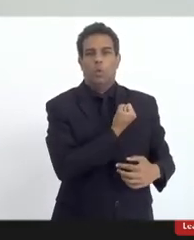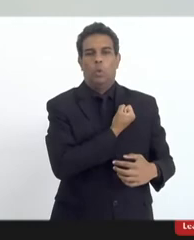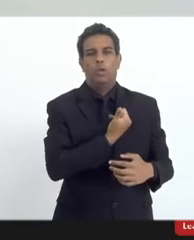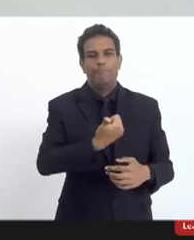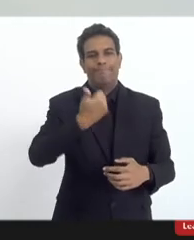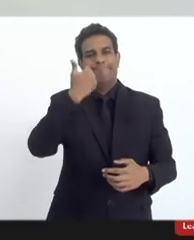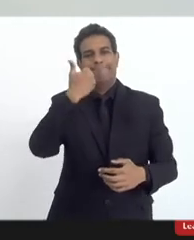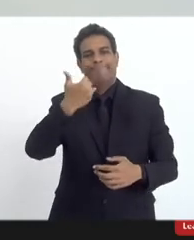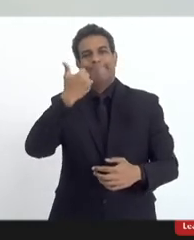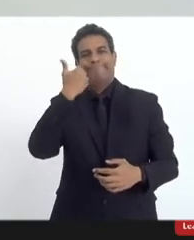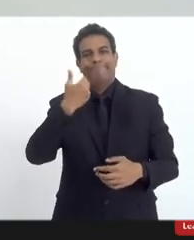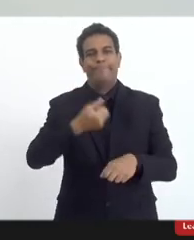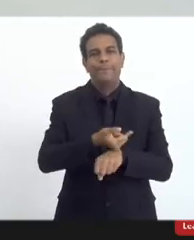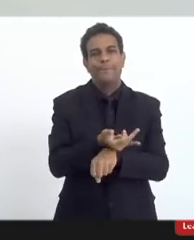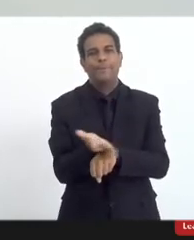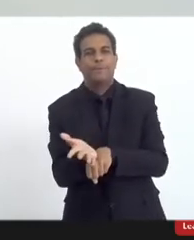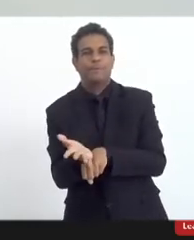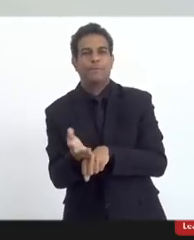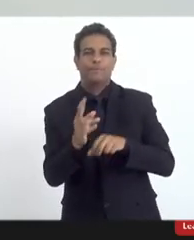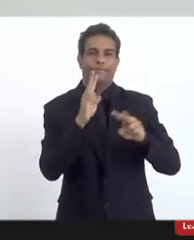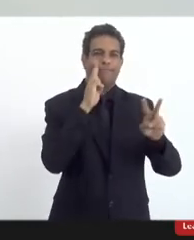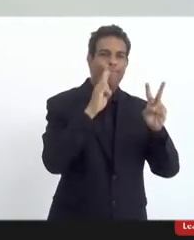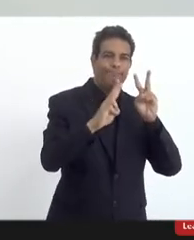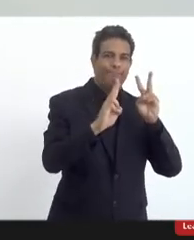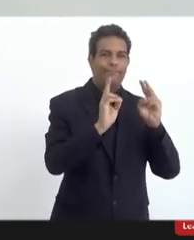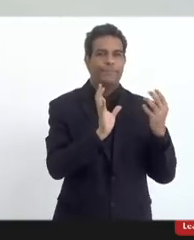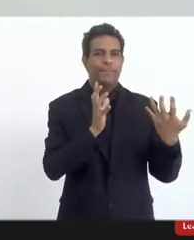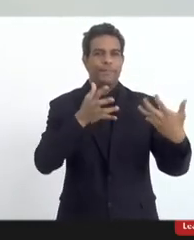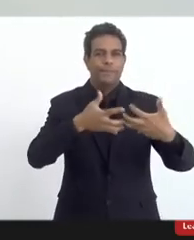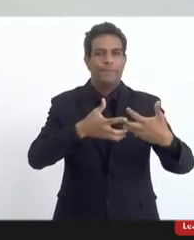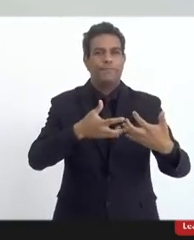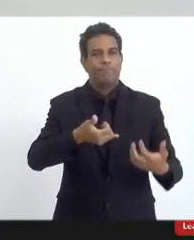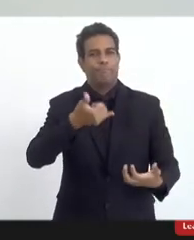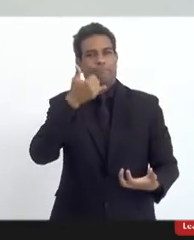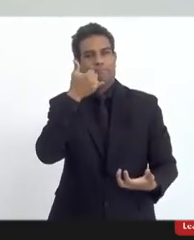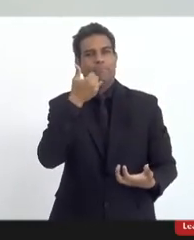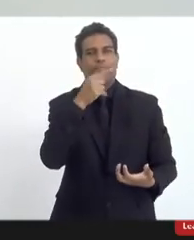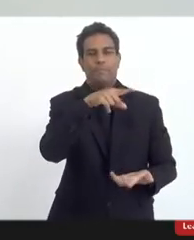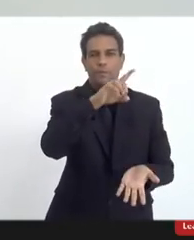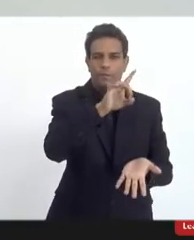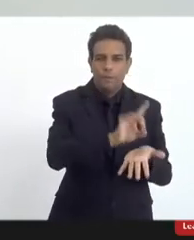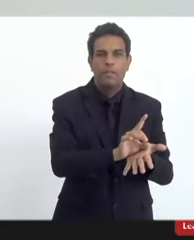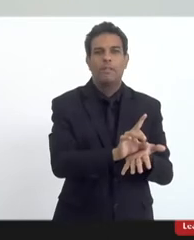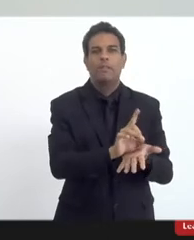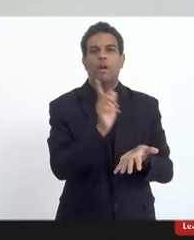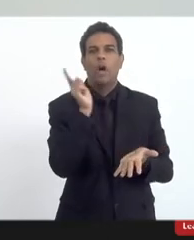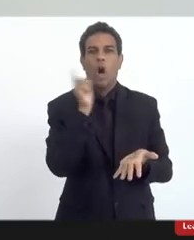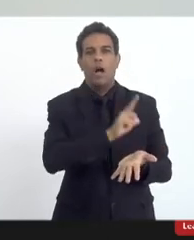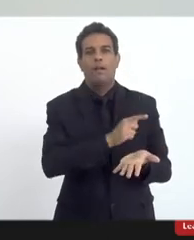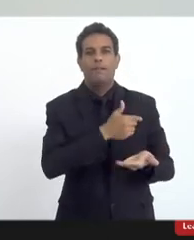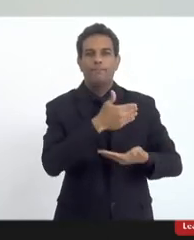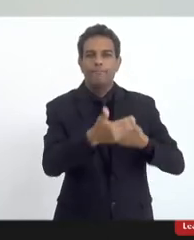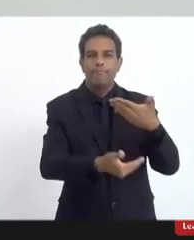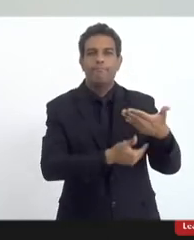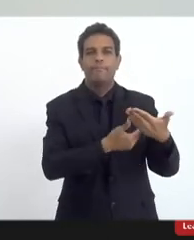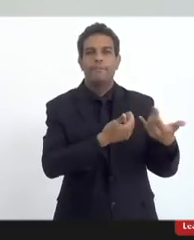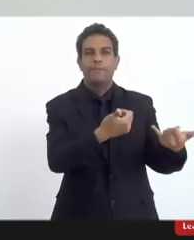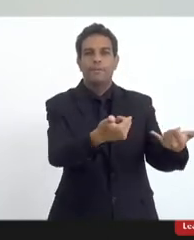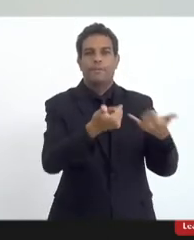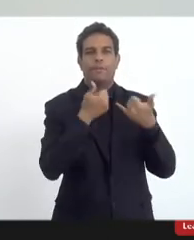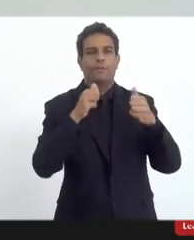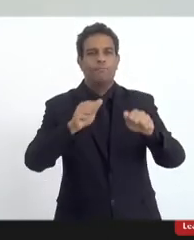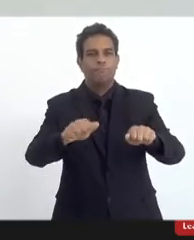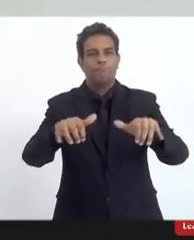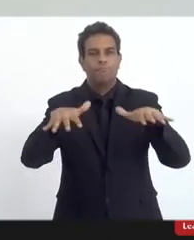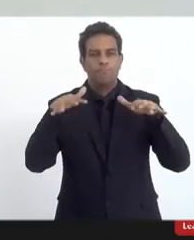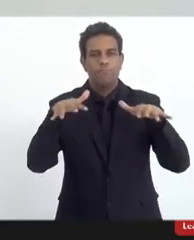telefone e não estava registrado, mas eu vi a insistência, eu tive que atender e era o oficial para notificar a audiência, né,